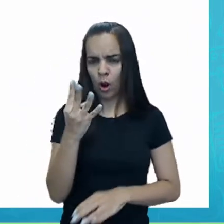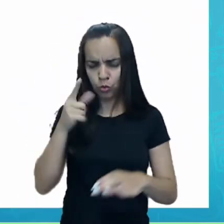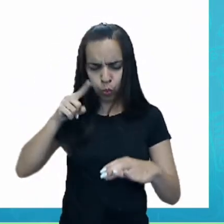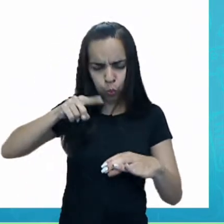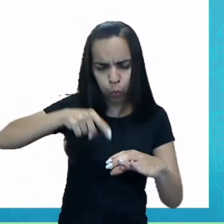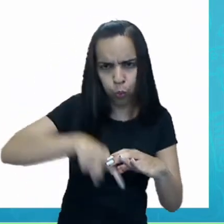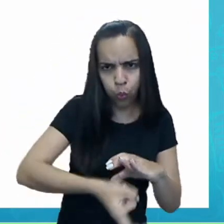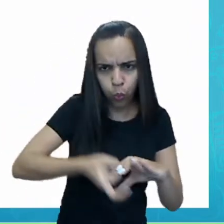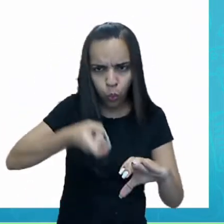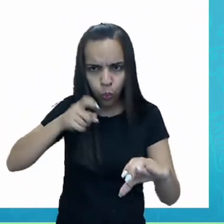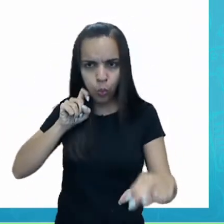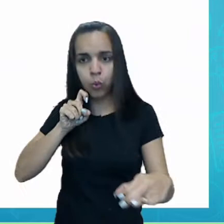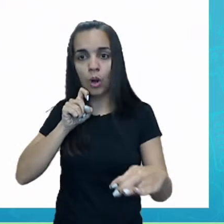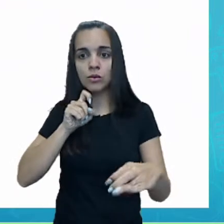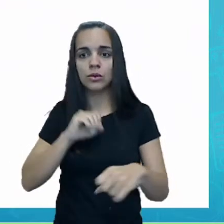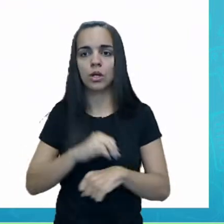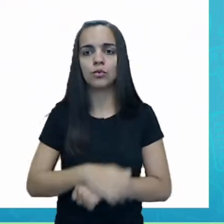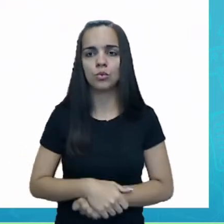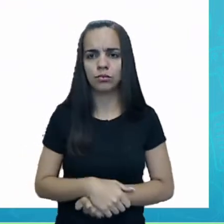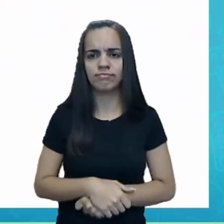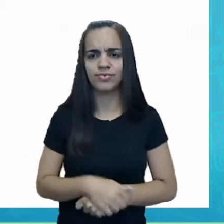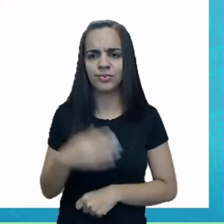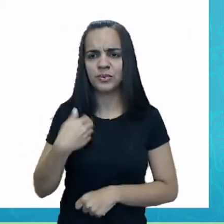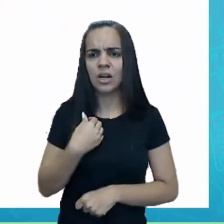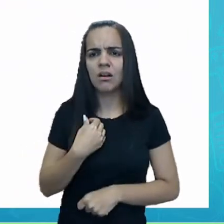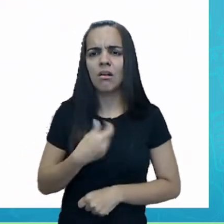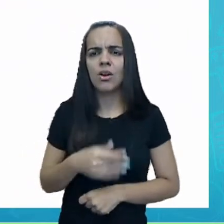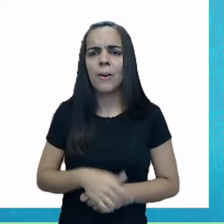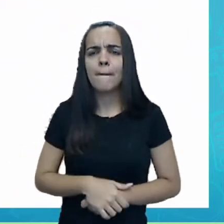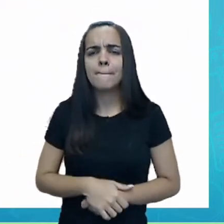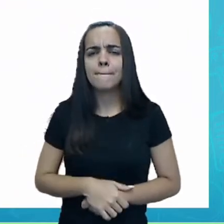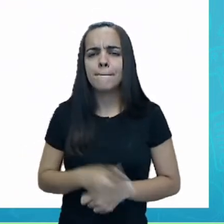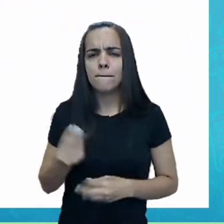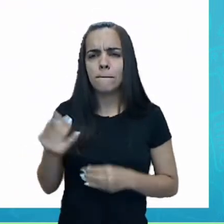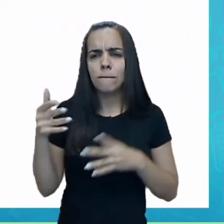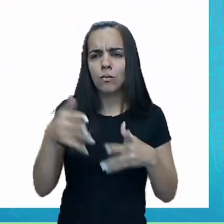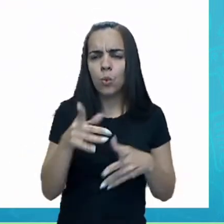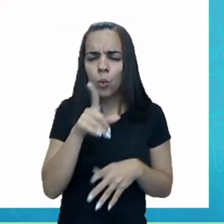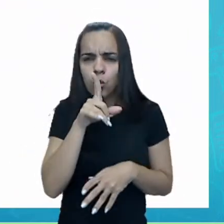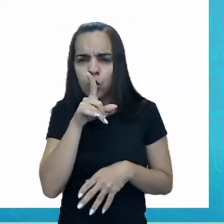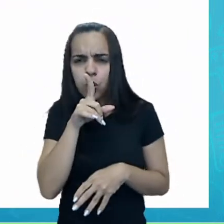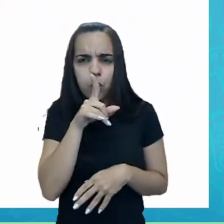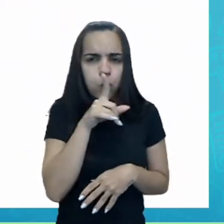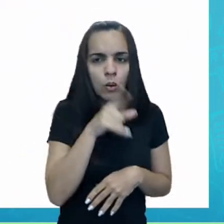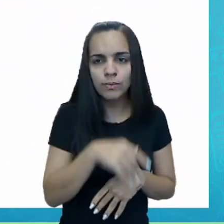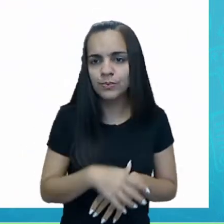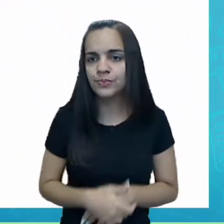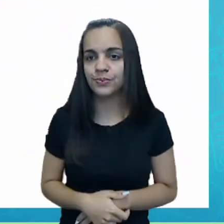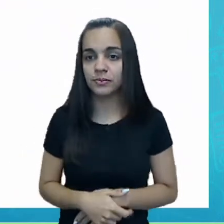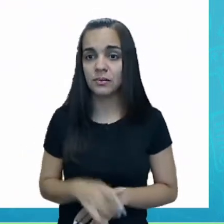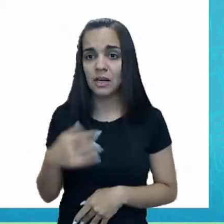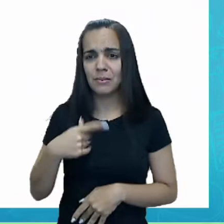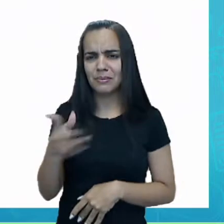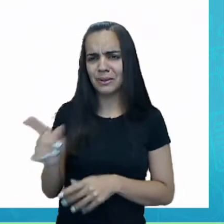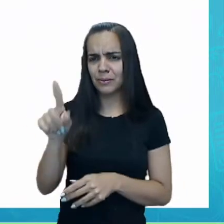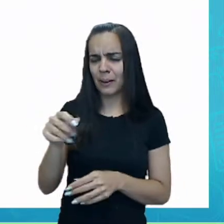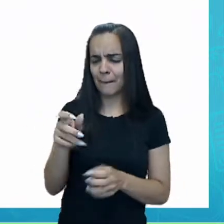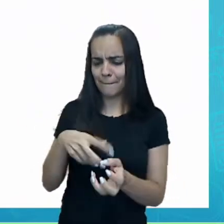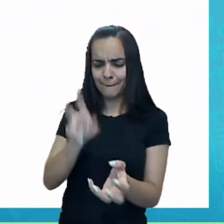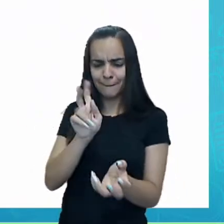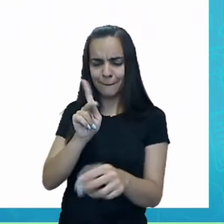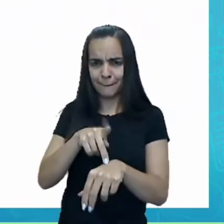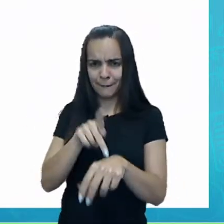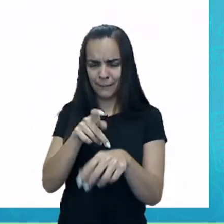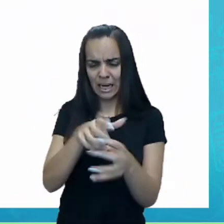chegaram sem fazer barulho. Muda este pedregulho. Mas nada resolvia. O jacaré